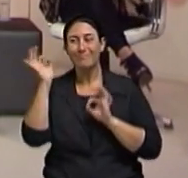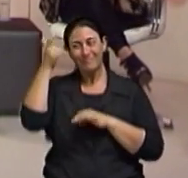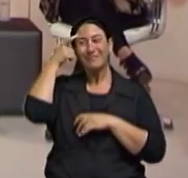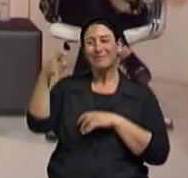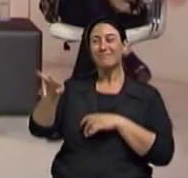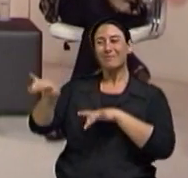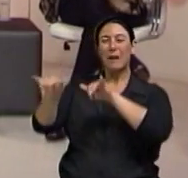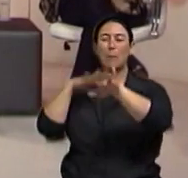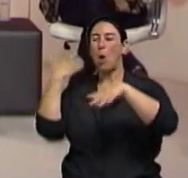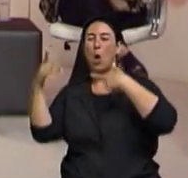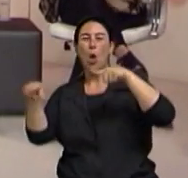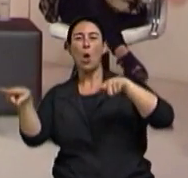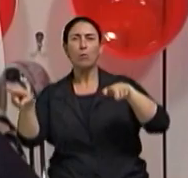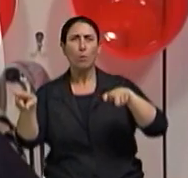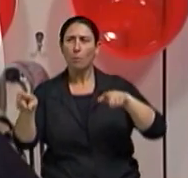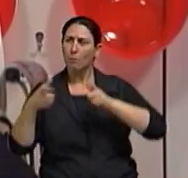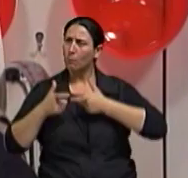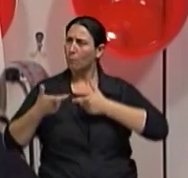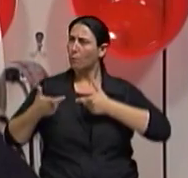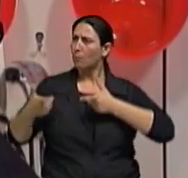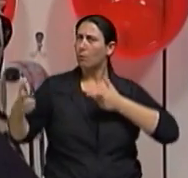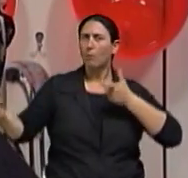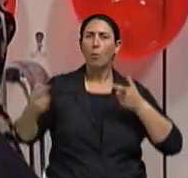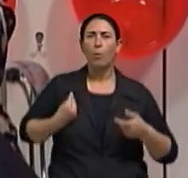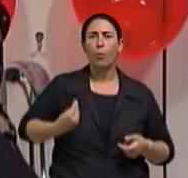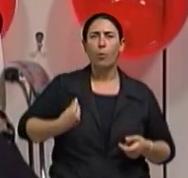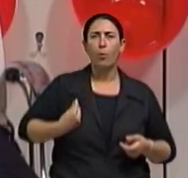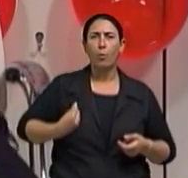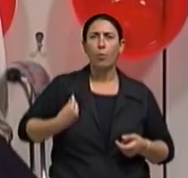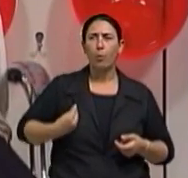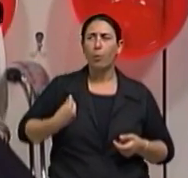Para não ser esse ônus para a Previdência,